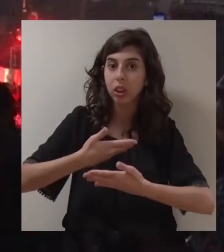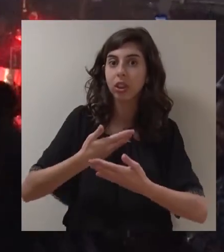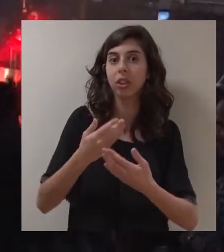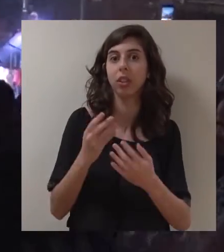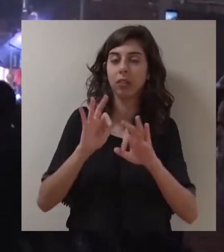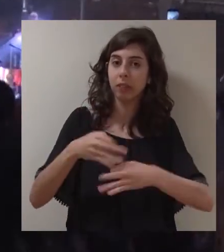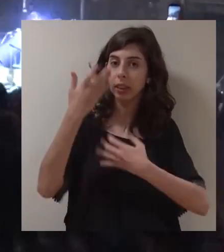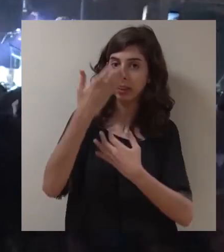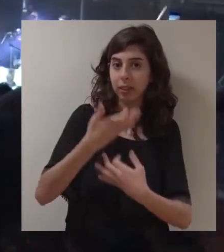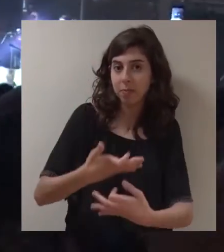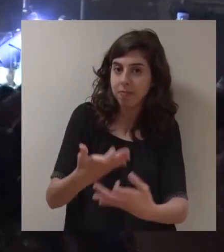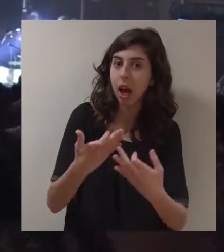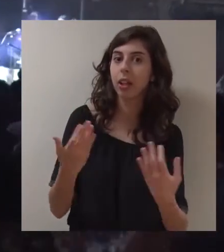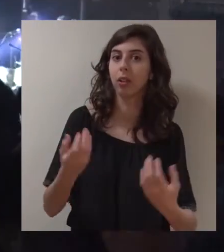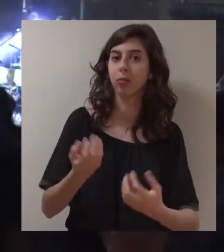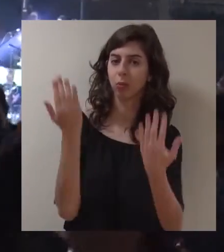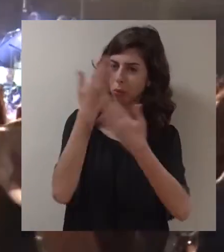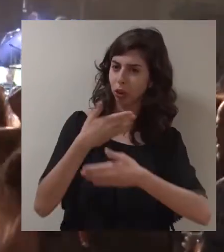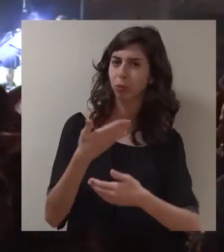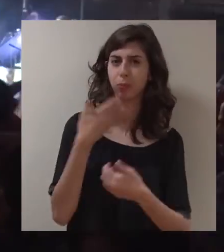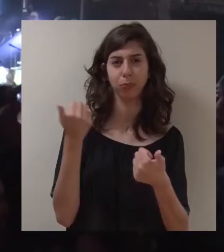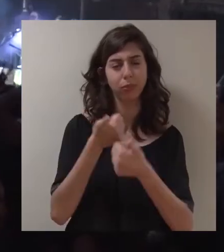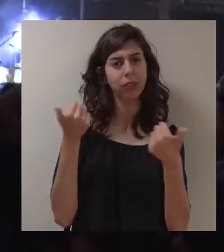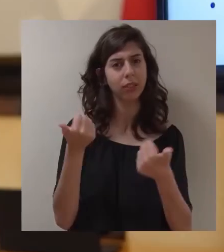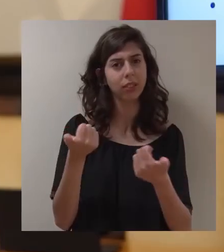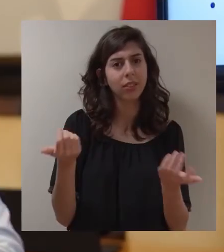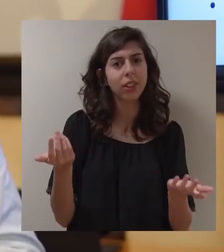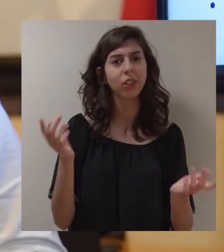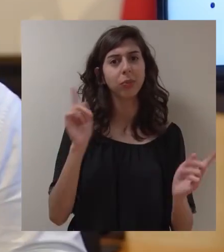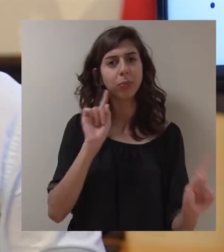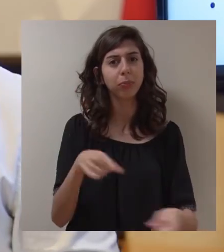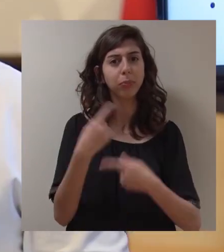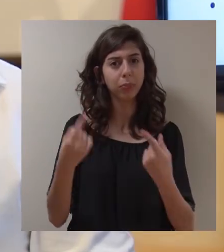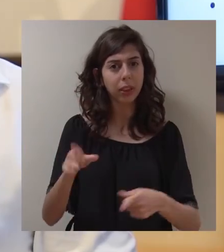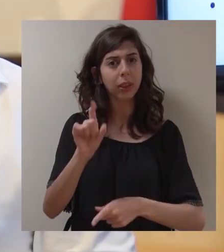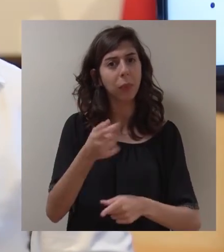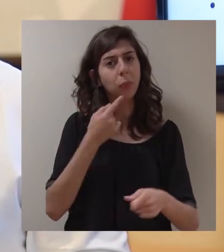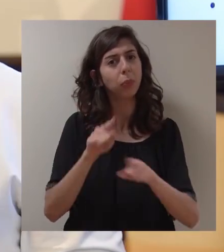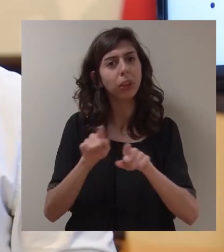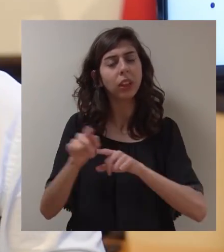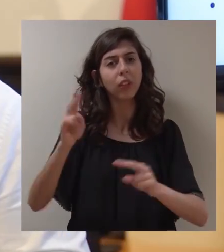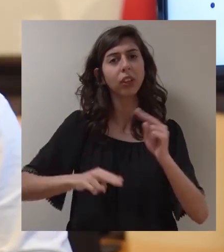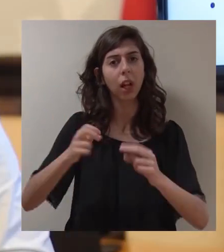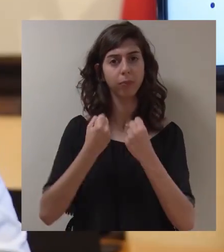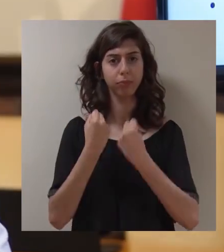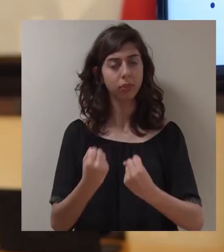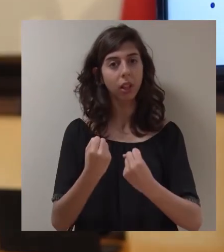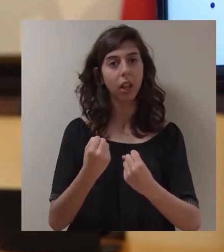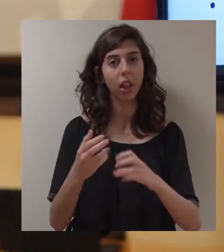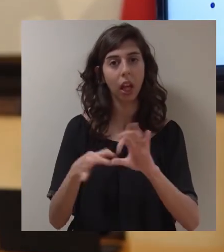semana, noites mais bonitas e mais melodiosas. e depois uma política fiscal agressiva